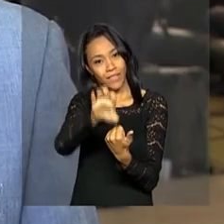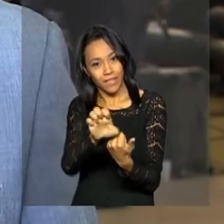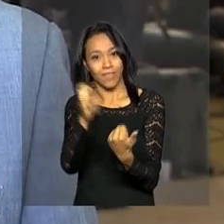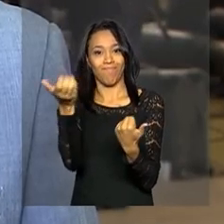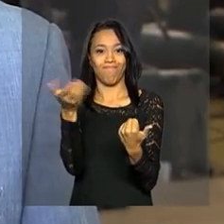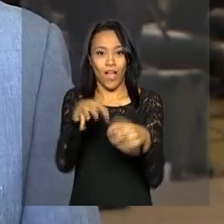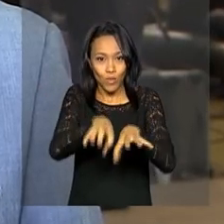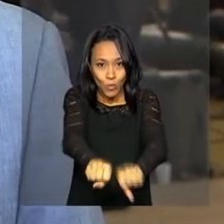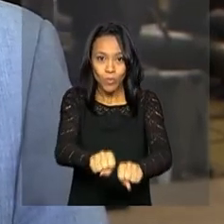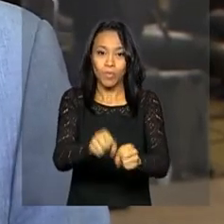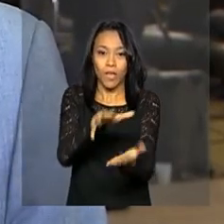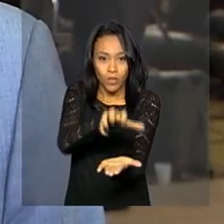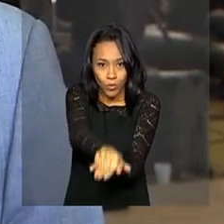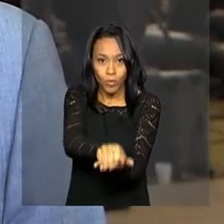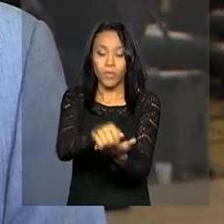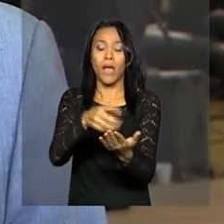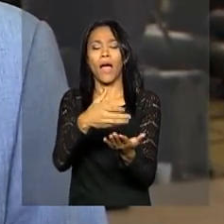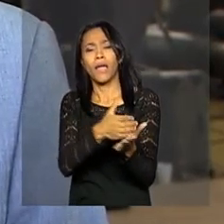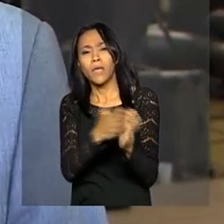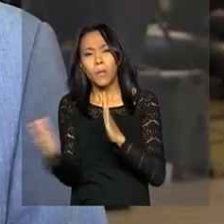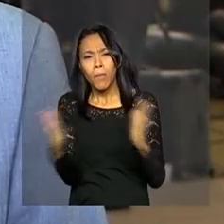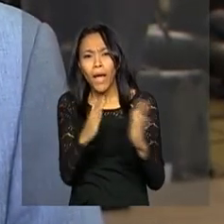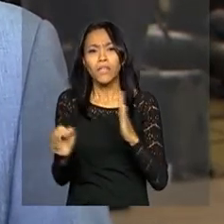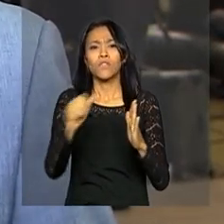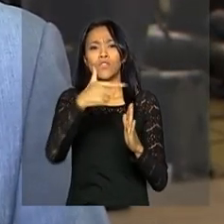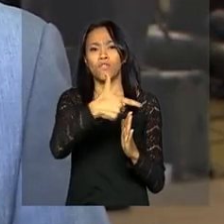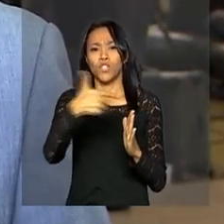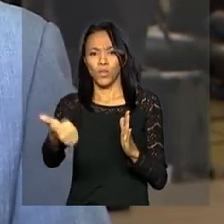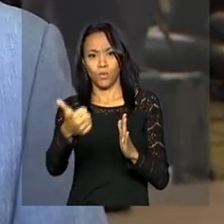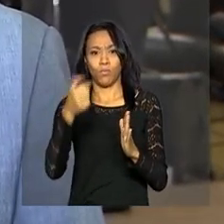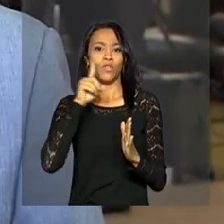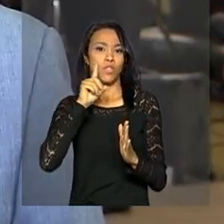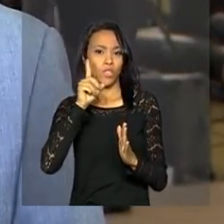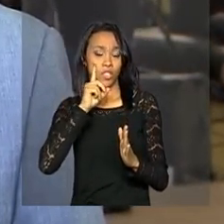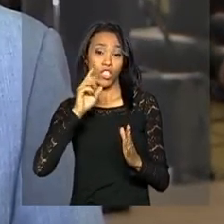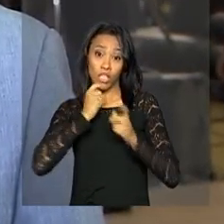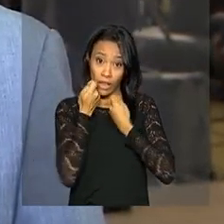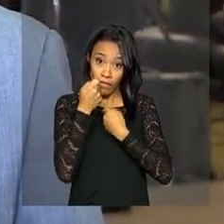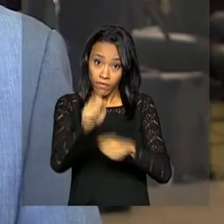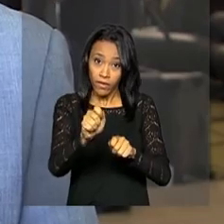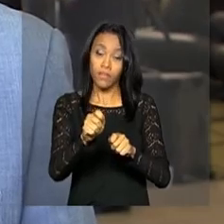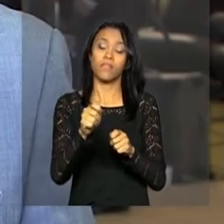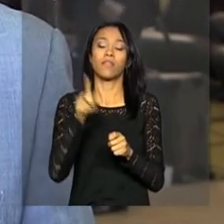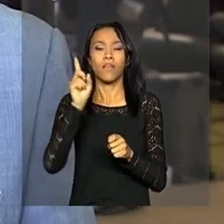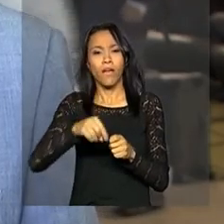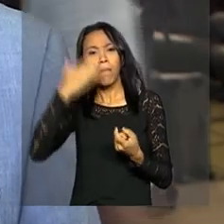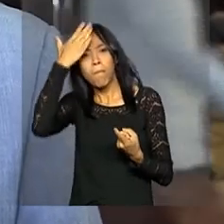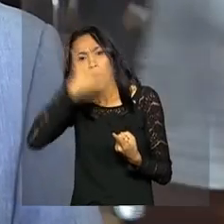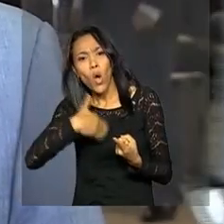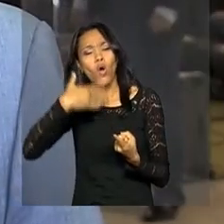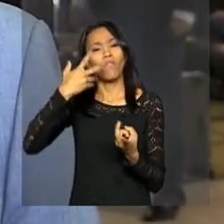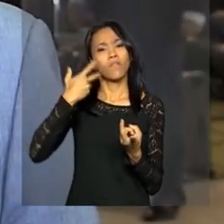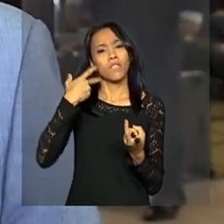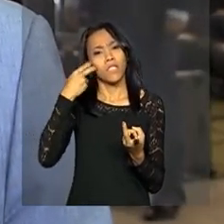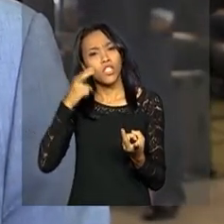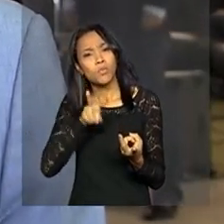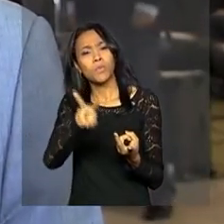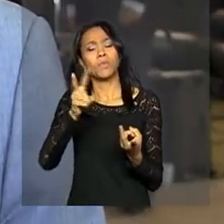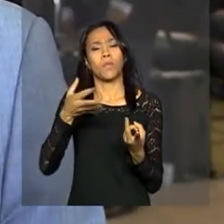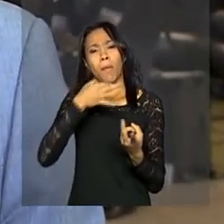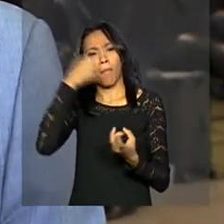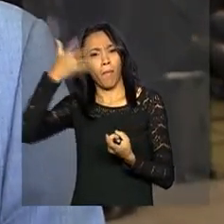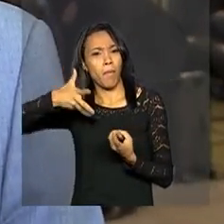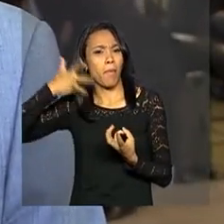começa a ser contado o prazo de 20 dias para a defesa da presidenta. Período em que são apresentadas provas e ouvidas testemunhas,